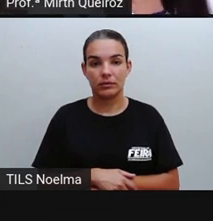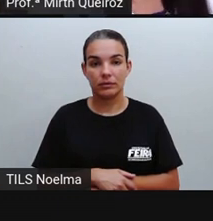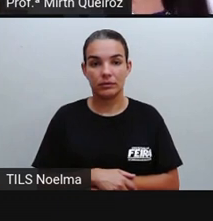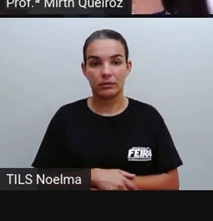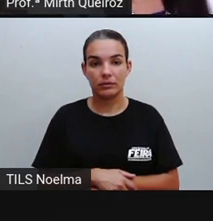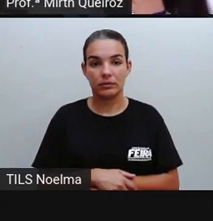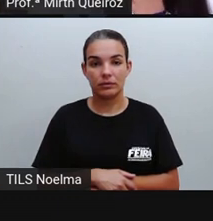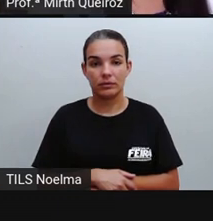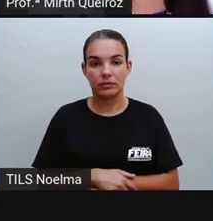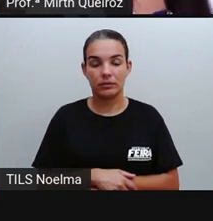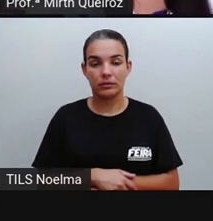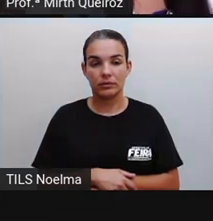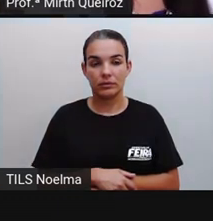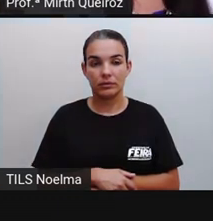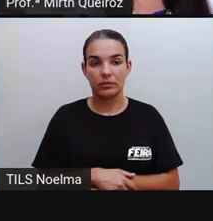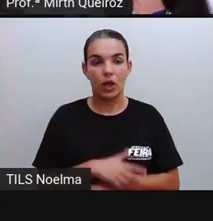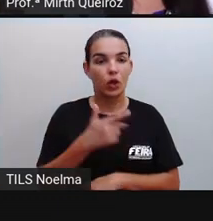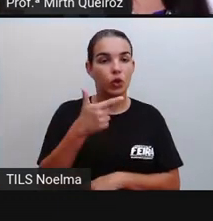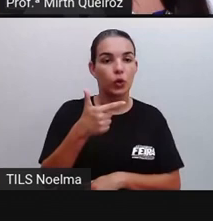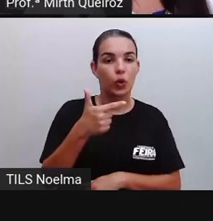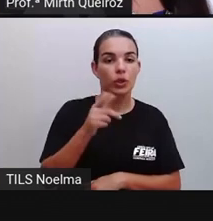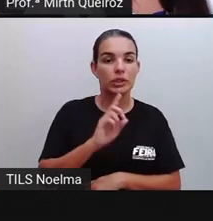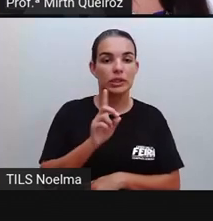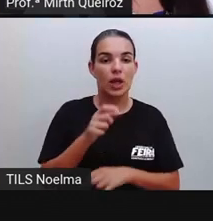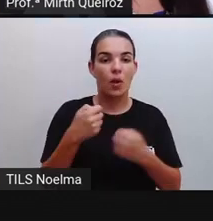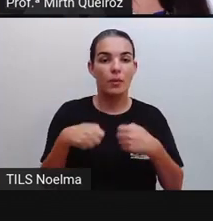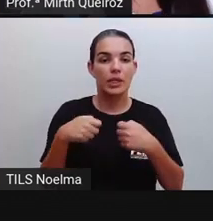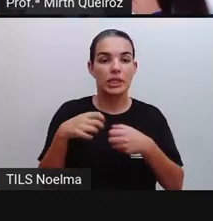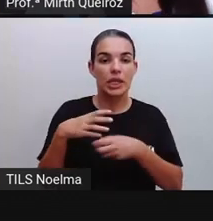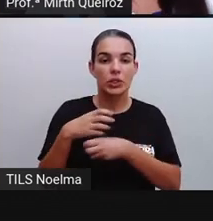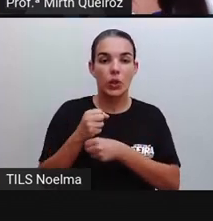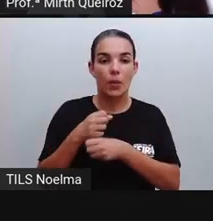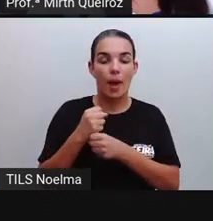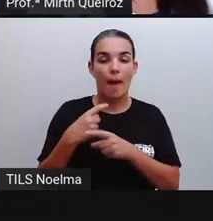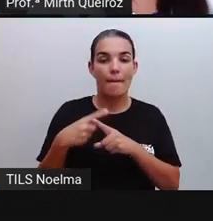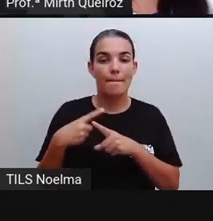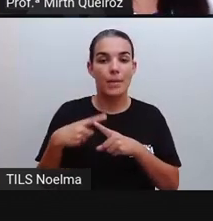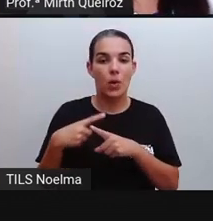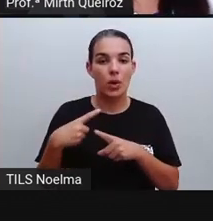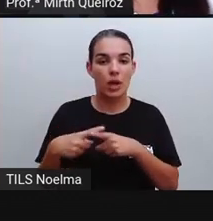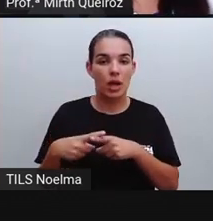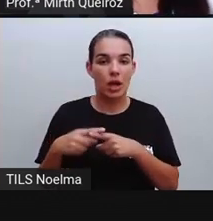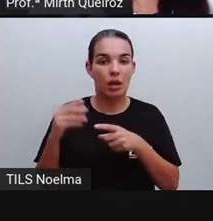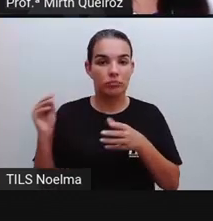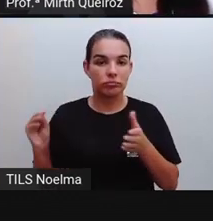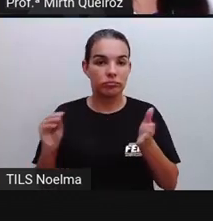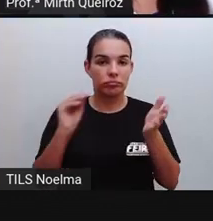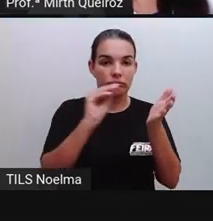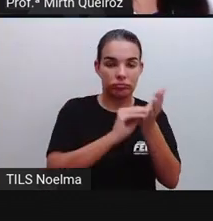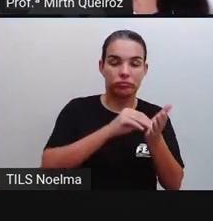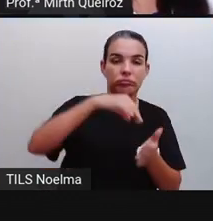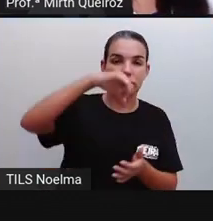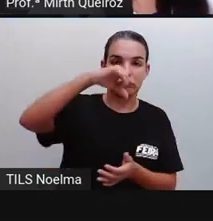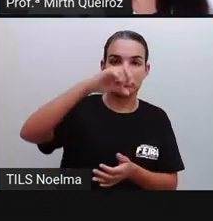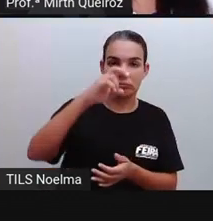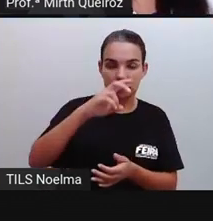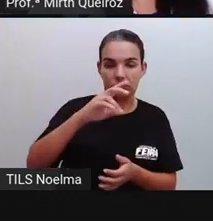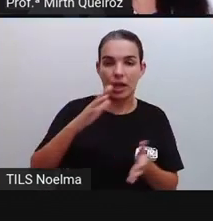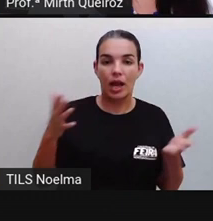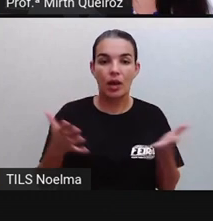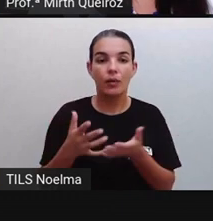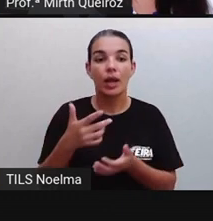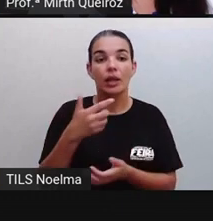95, certo? E aguardando o encerramento aí, aguardando o resultado, nós temos 32